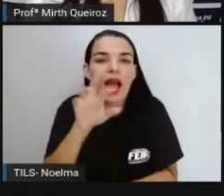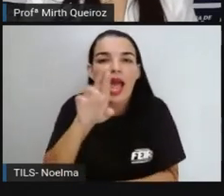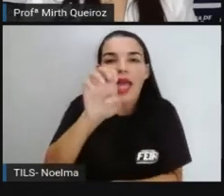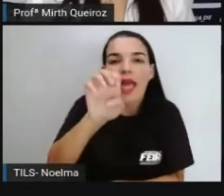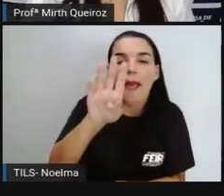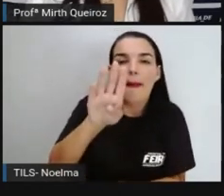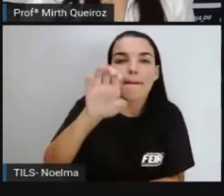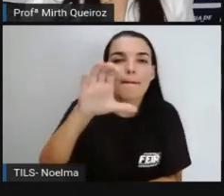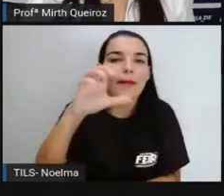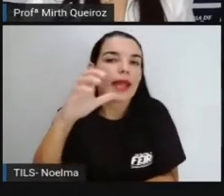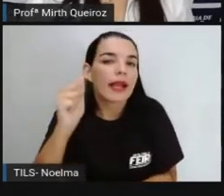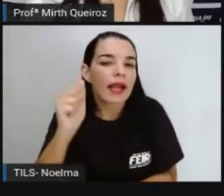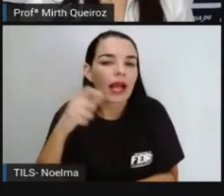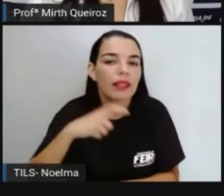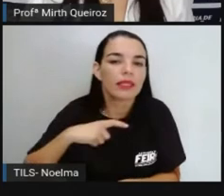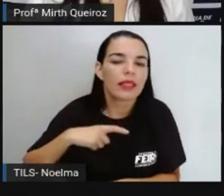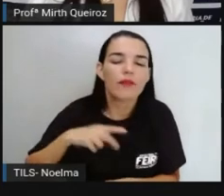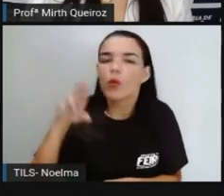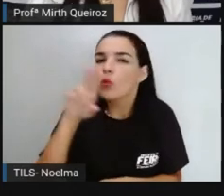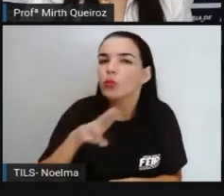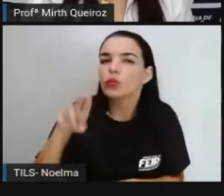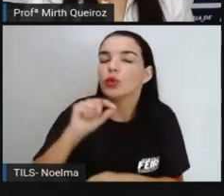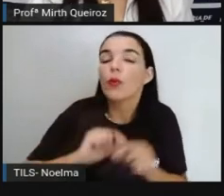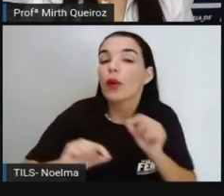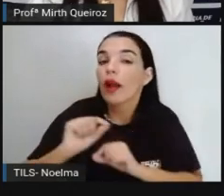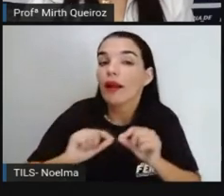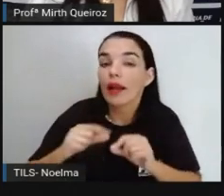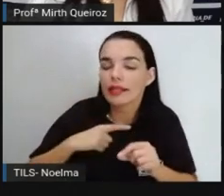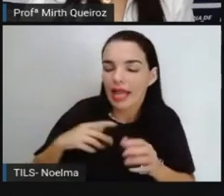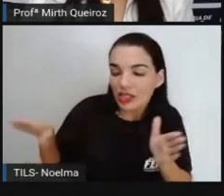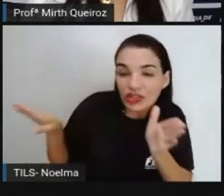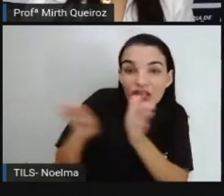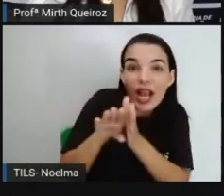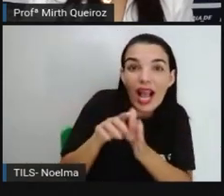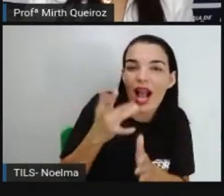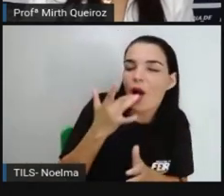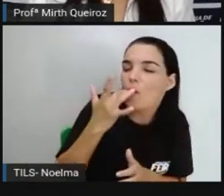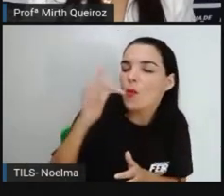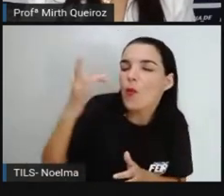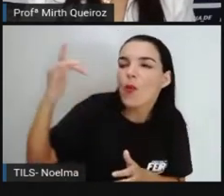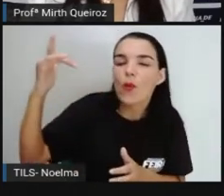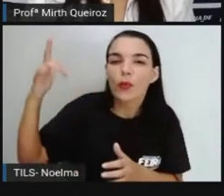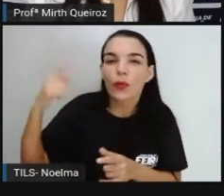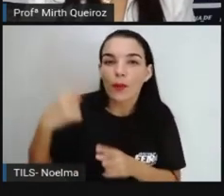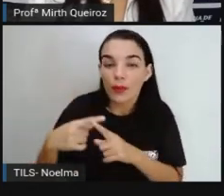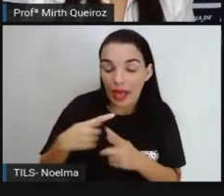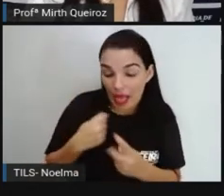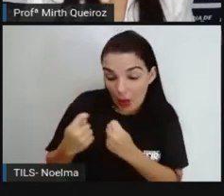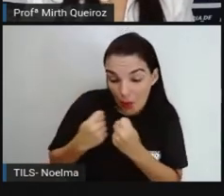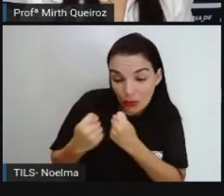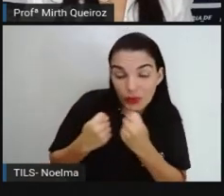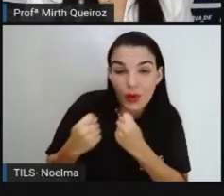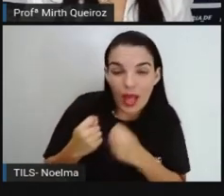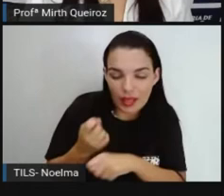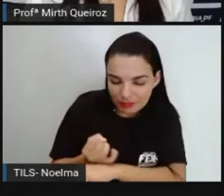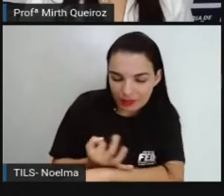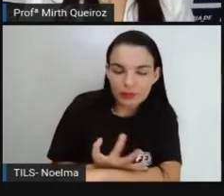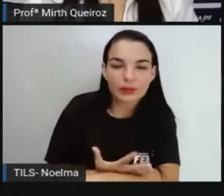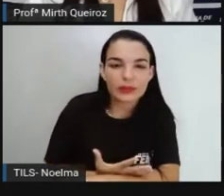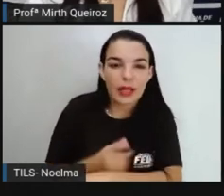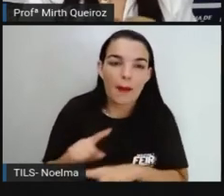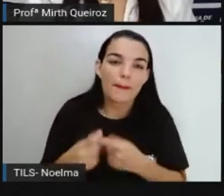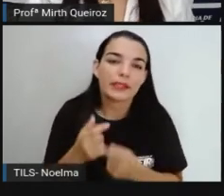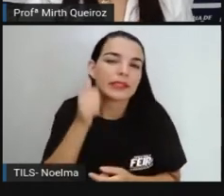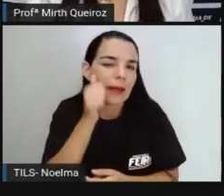aí pra poder conseguir a medalha Chegar até o ouro E ela conseguiu controlar o que ela estava sentindo Já Simone